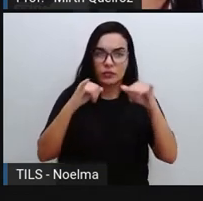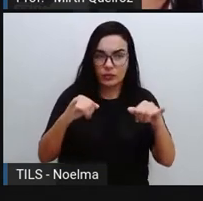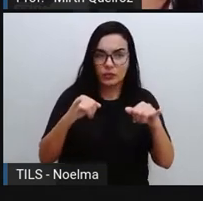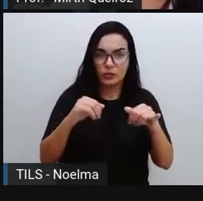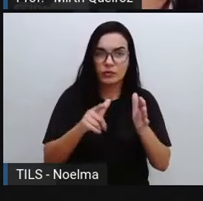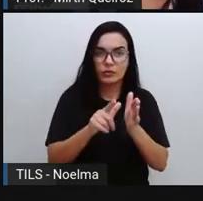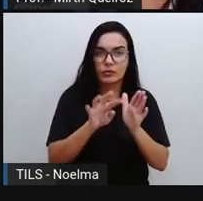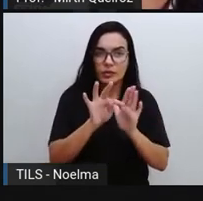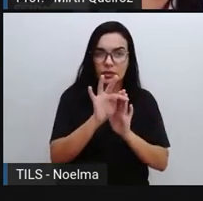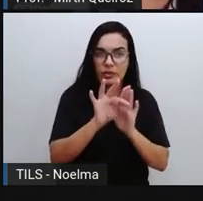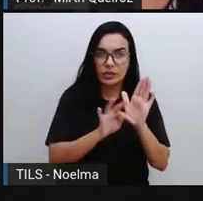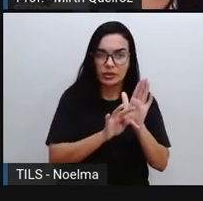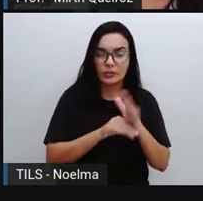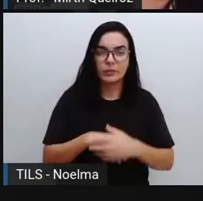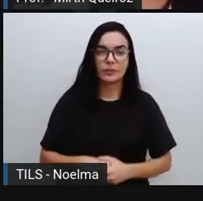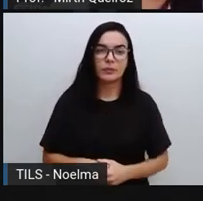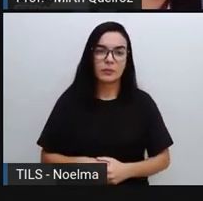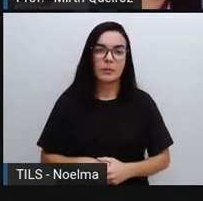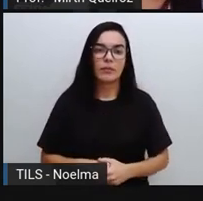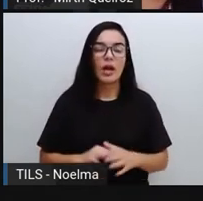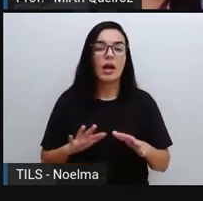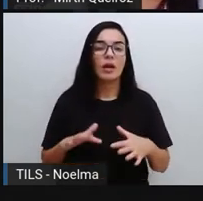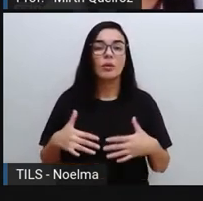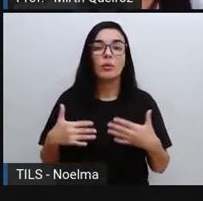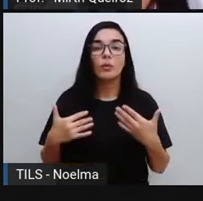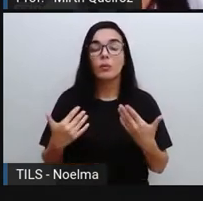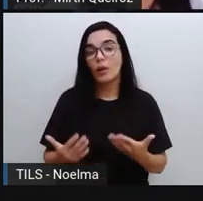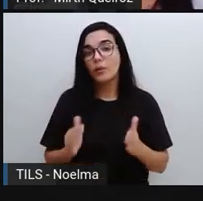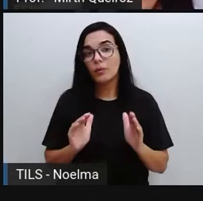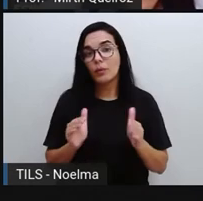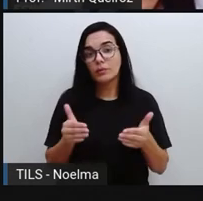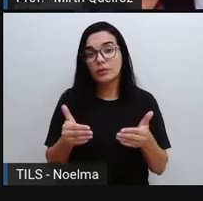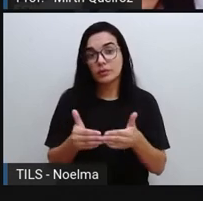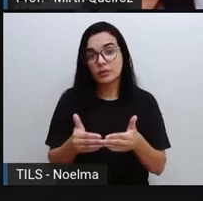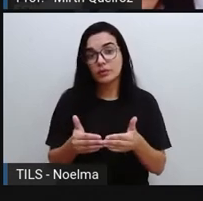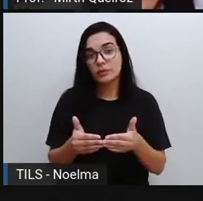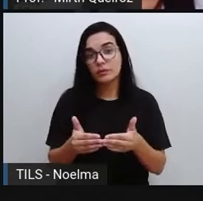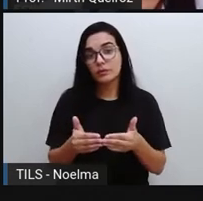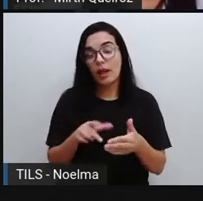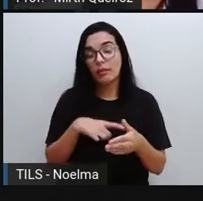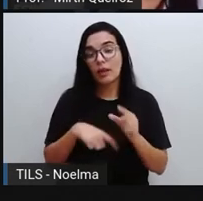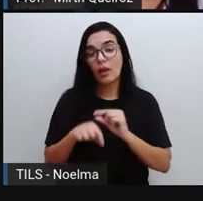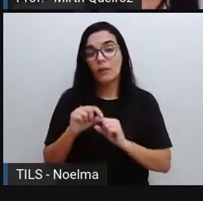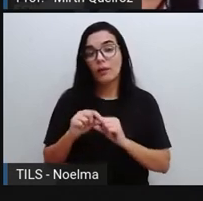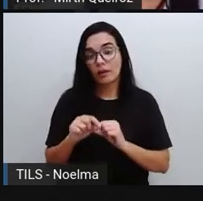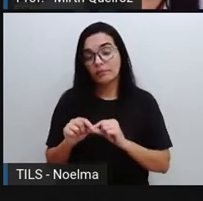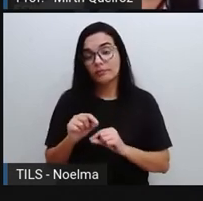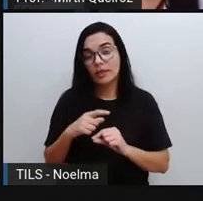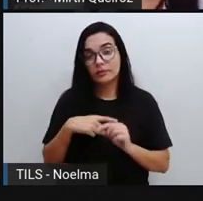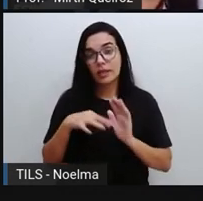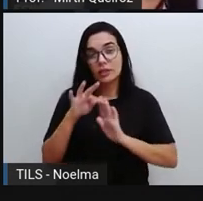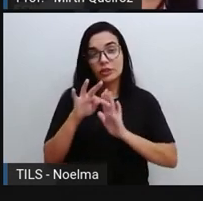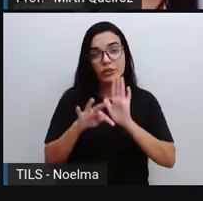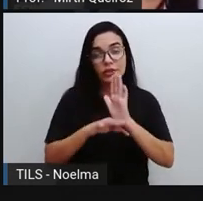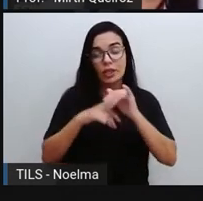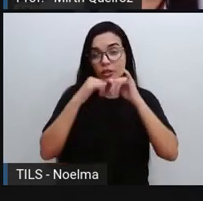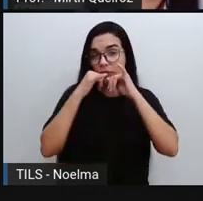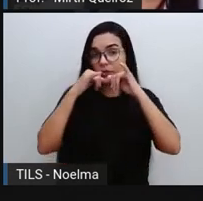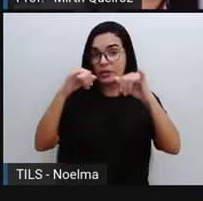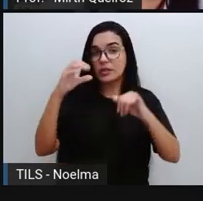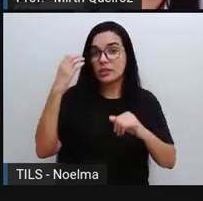tipo de texto. E qual é a função desse tipo de texto? Como eu disse para vocês, se trata de um texto de divulgação